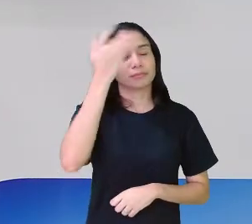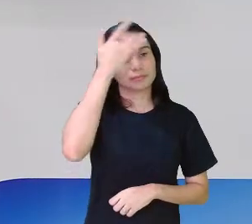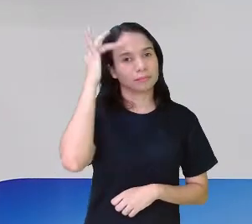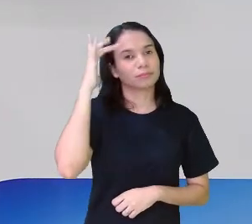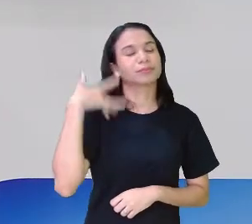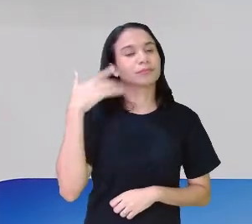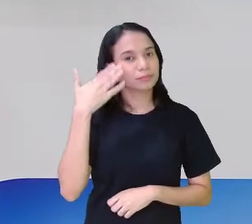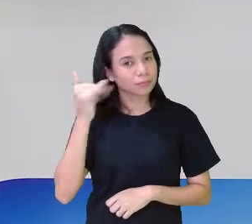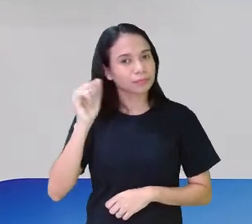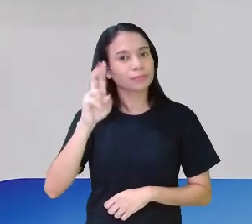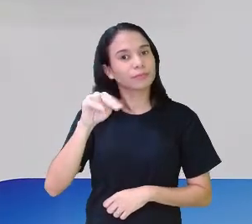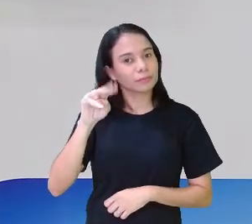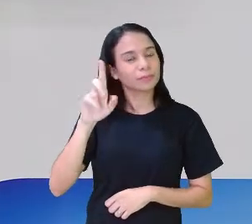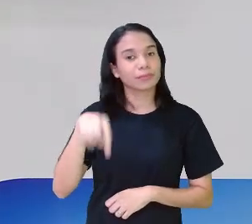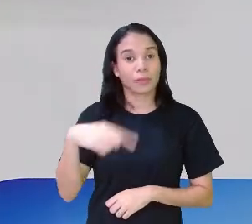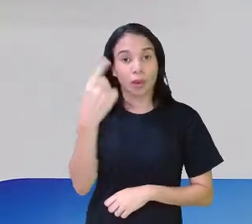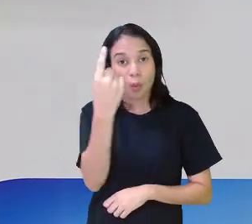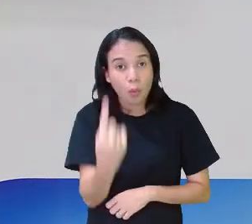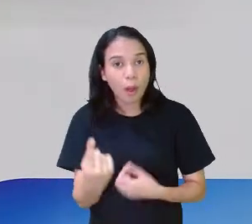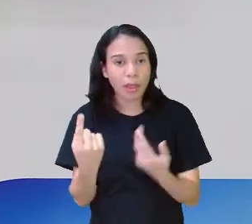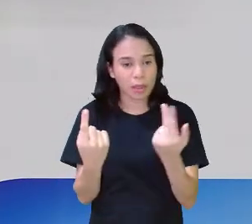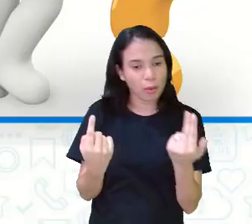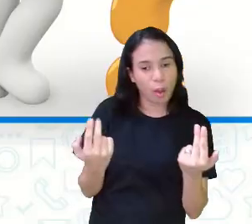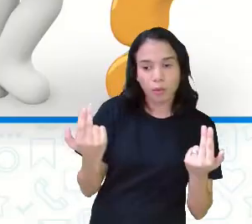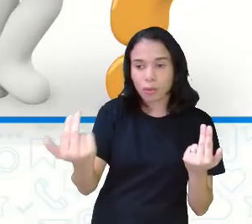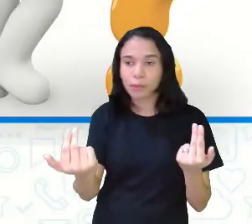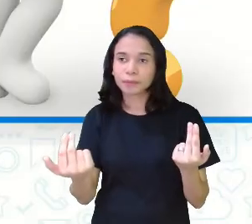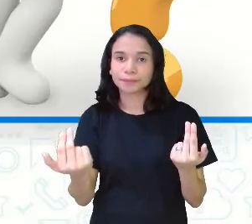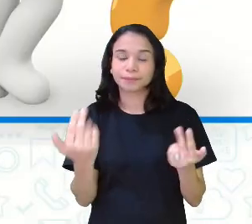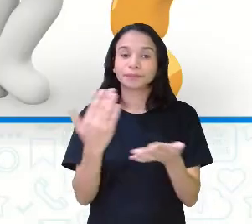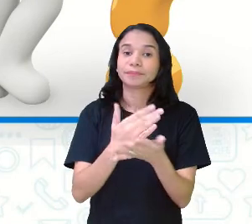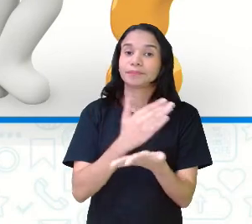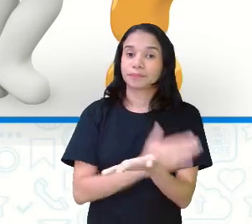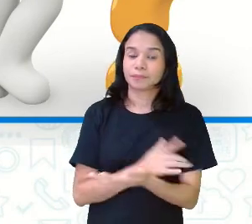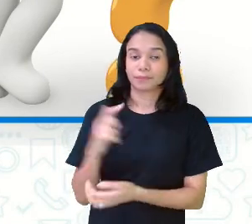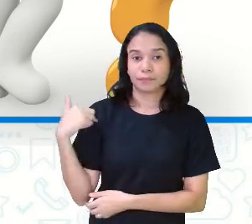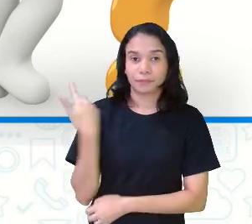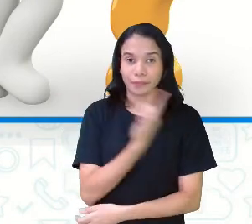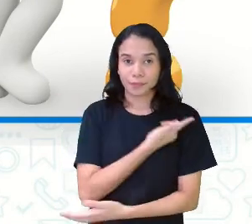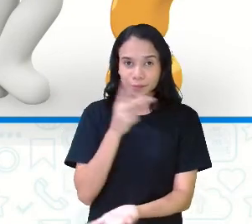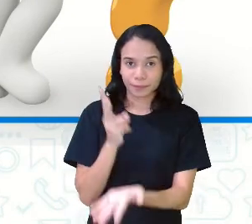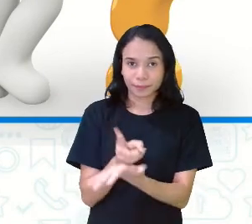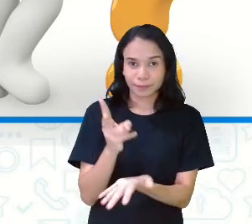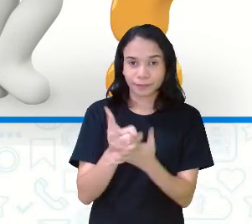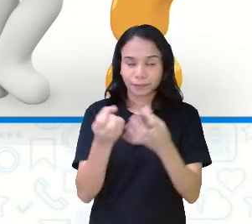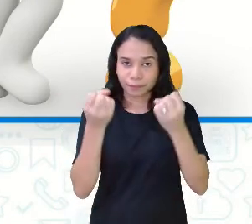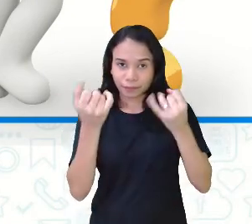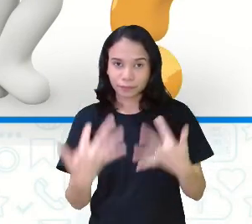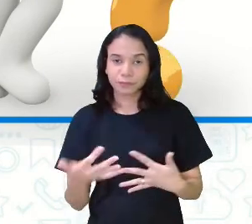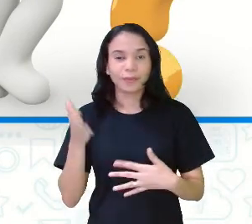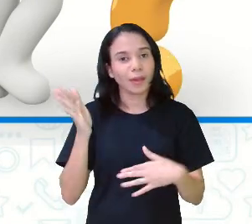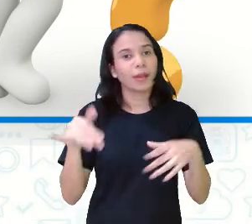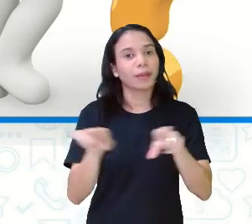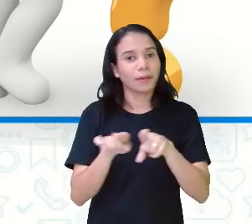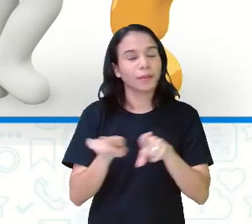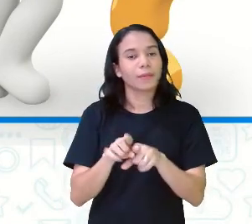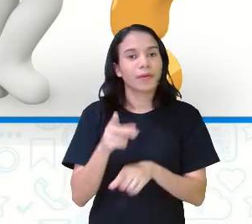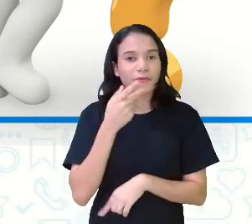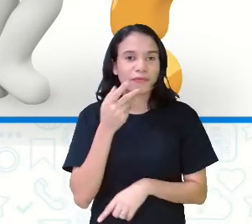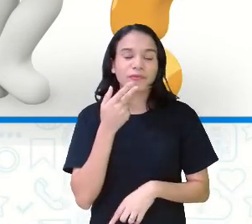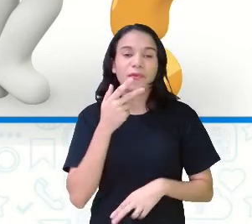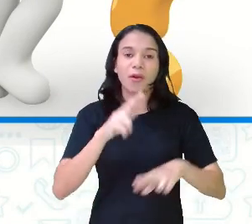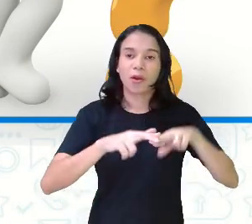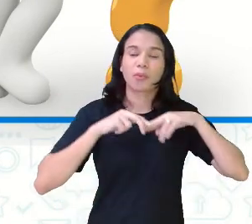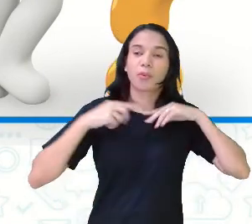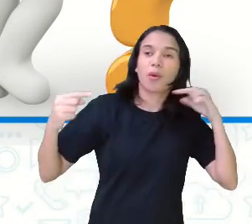disso, tá? resenha nunca vai ser uma igual a outra. Antes de continuar falando um pouquinho de resenha, já falando porque tem a ver.